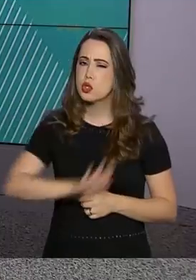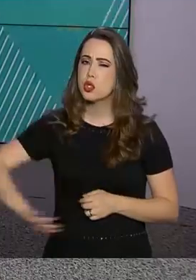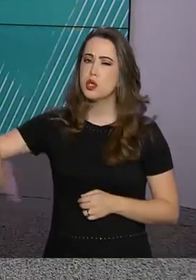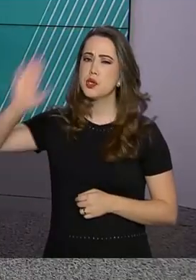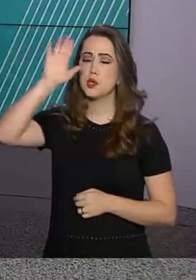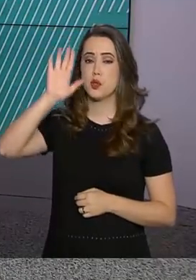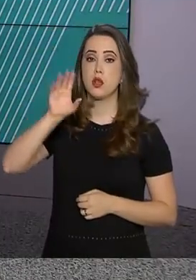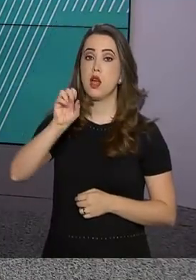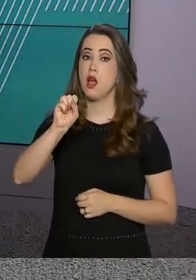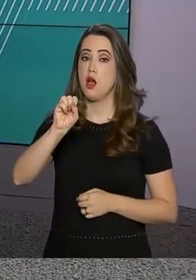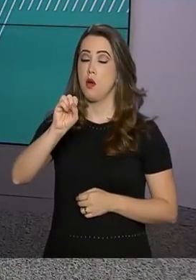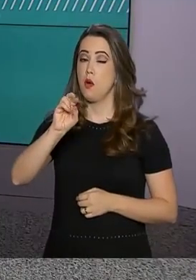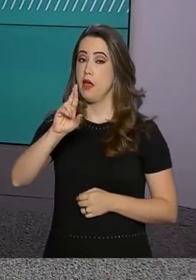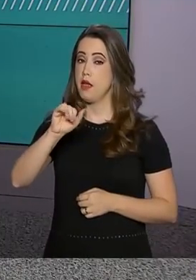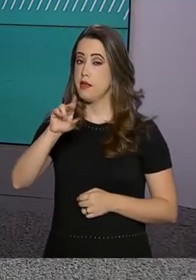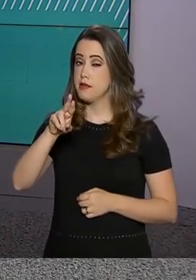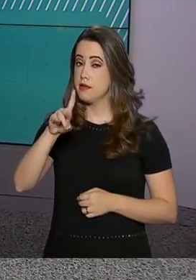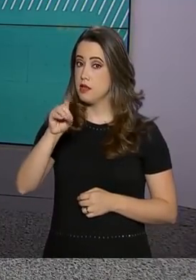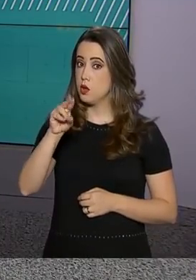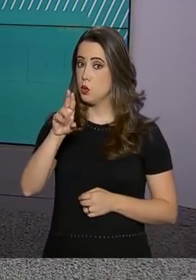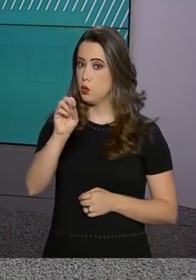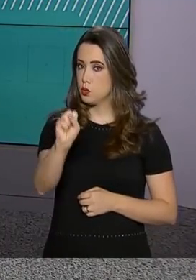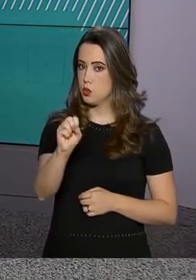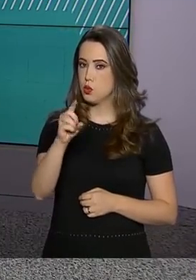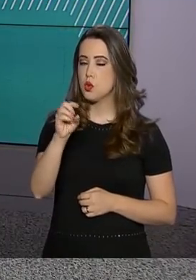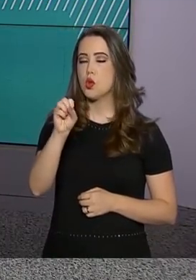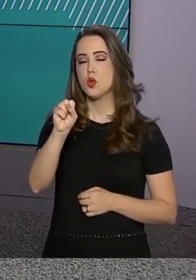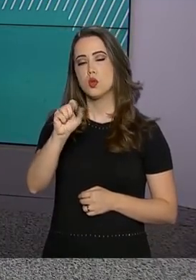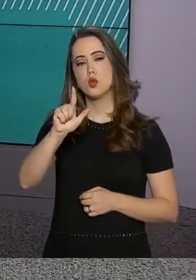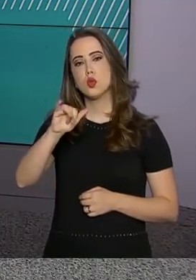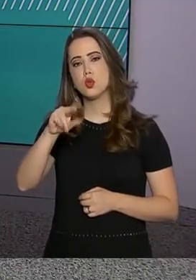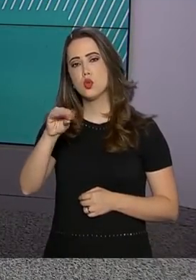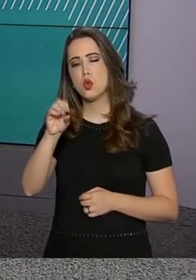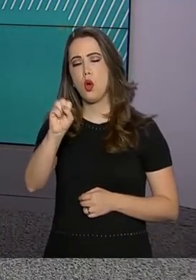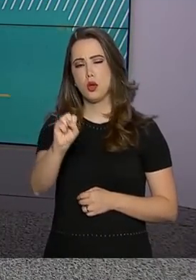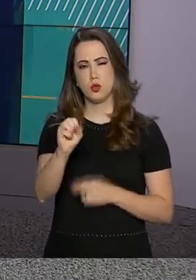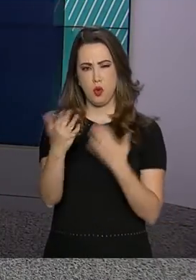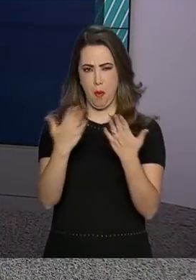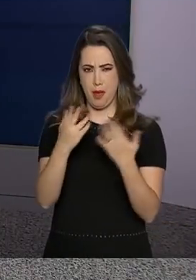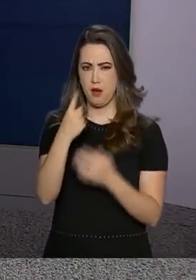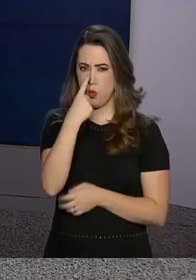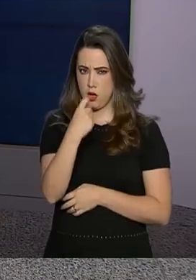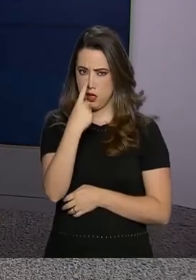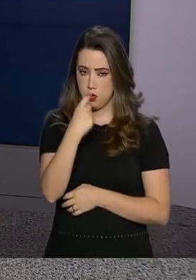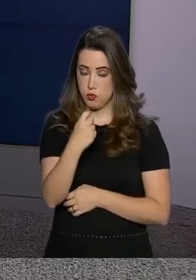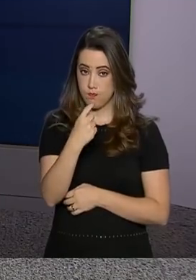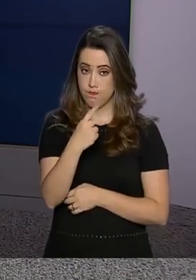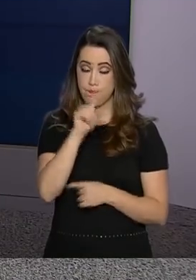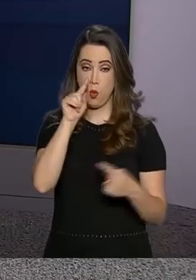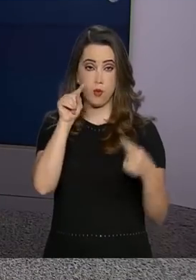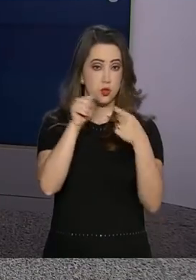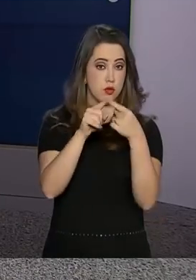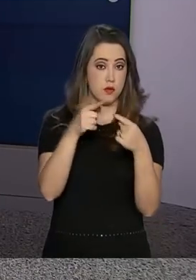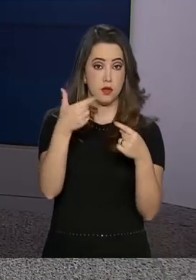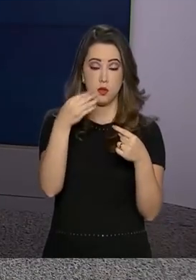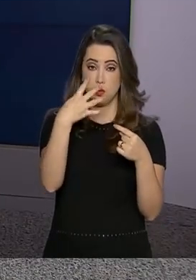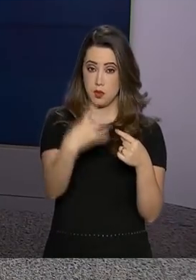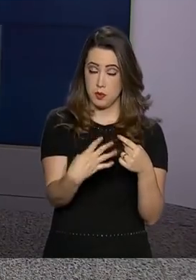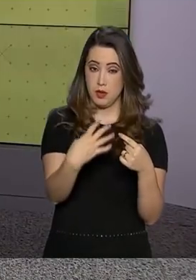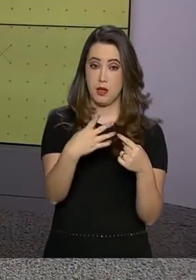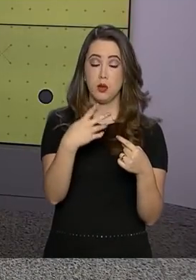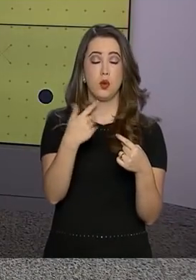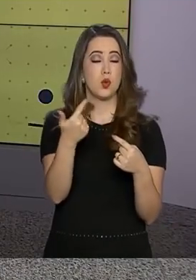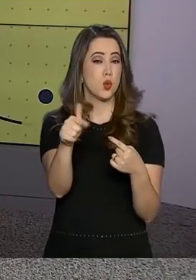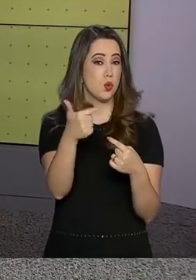previa que em 2014 o país estaria livre dos lixões, mas atualmente 45% dos